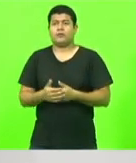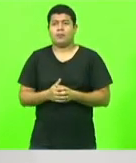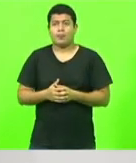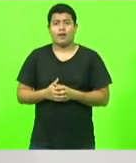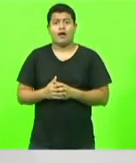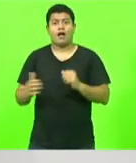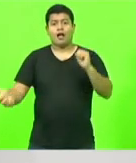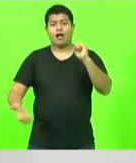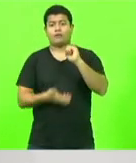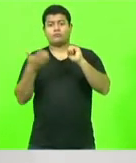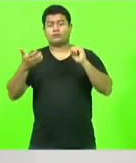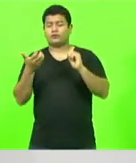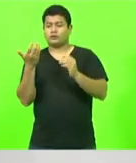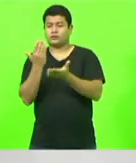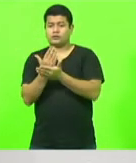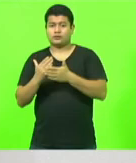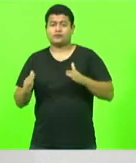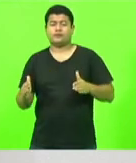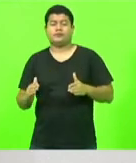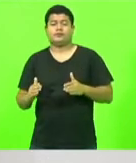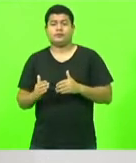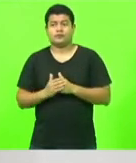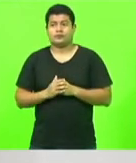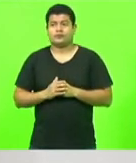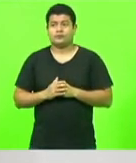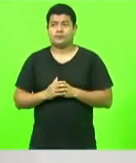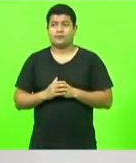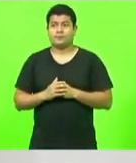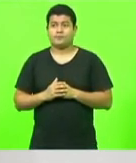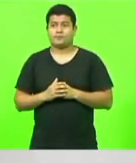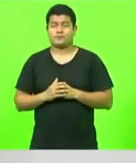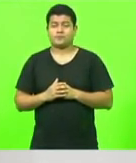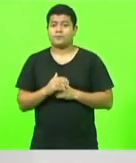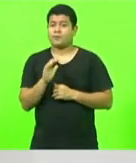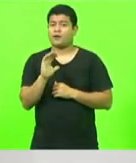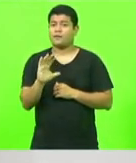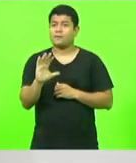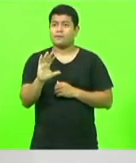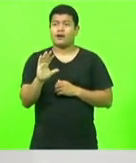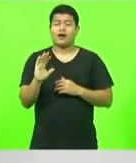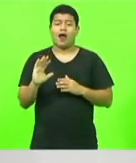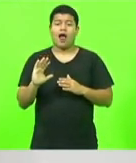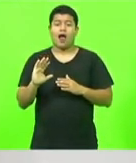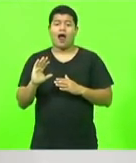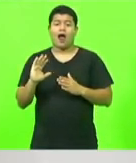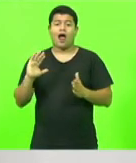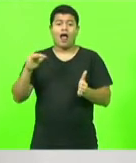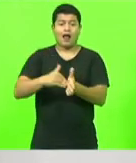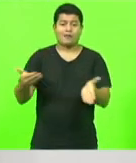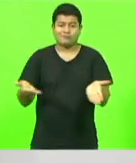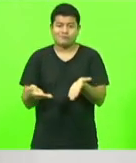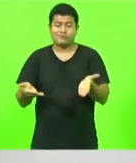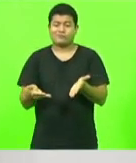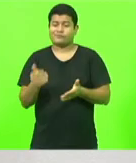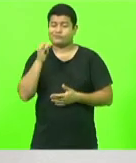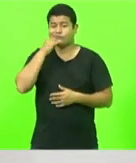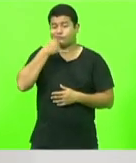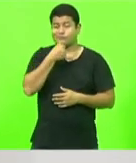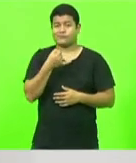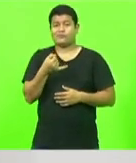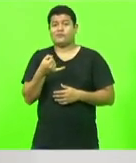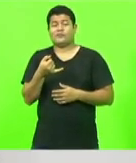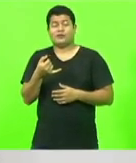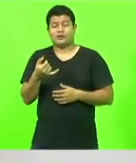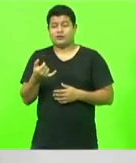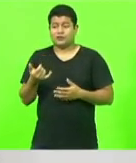burocracia das reformas. Mas, até agora, infelizmente, nós não